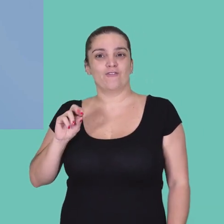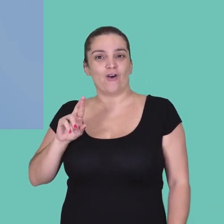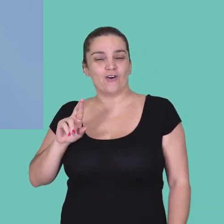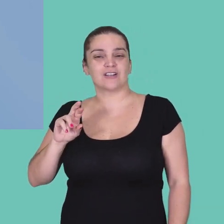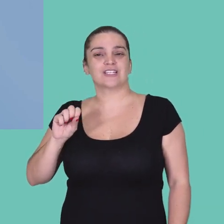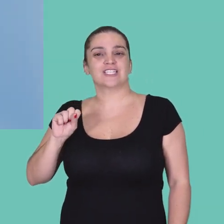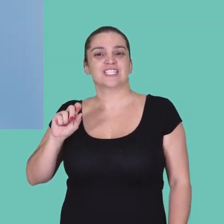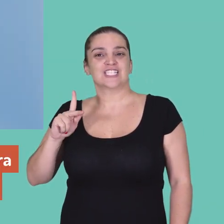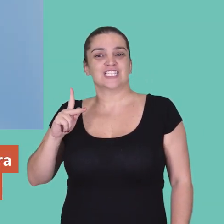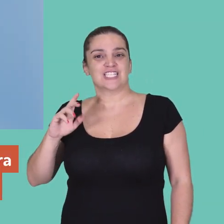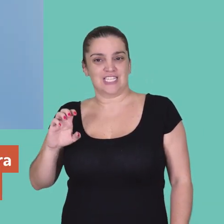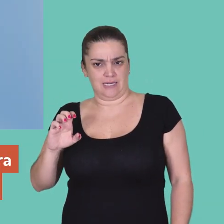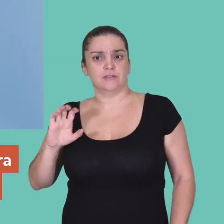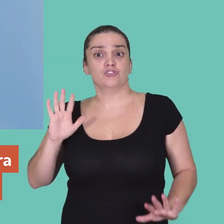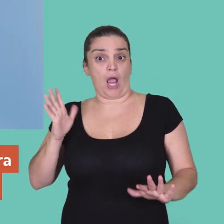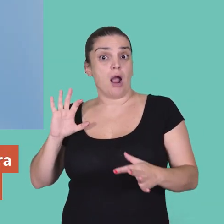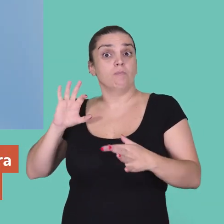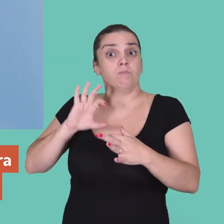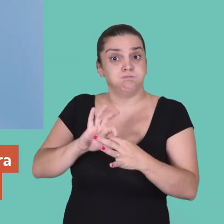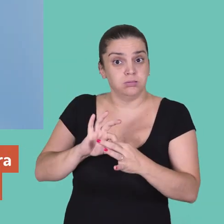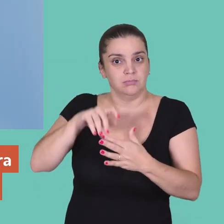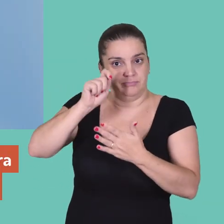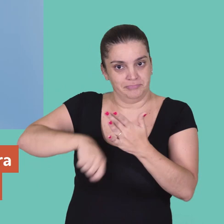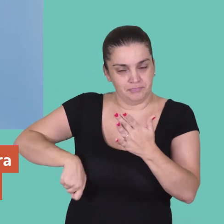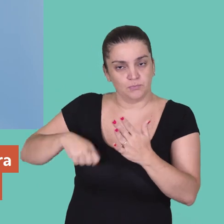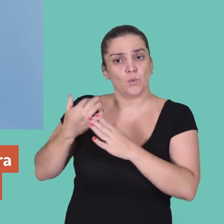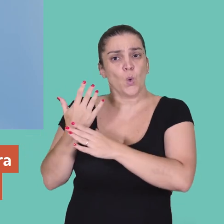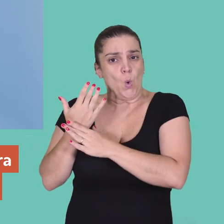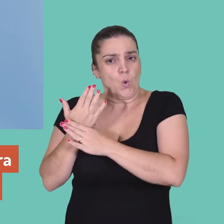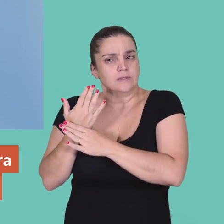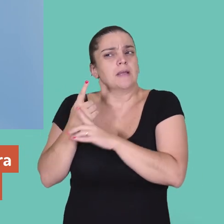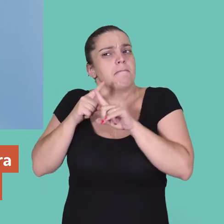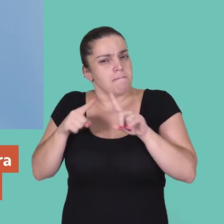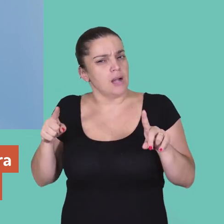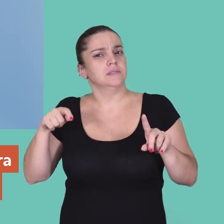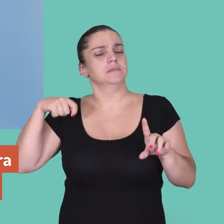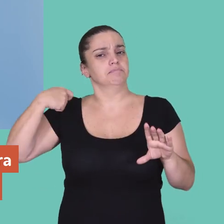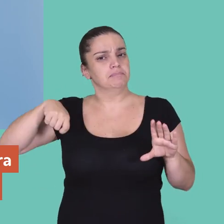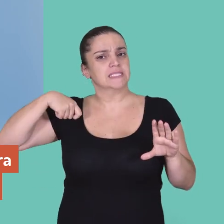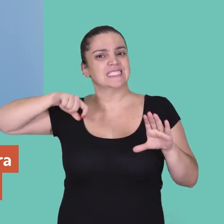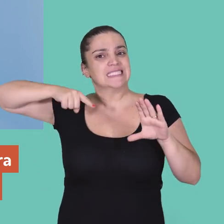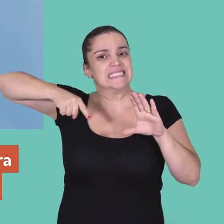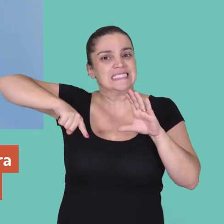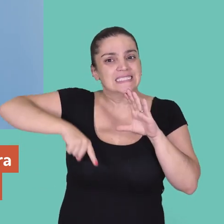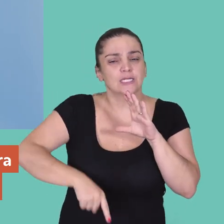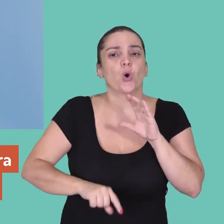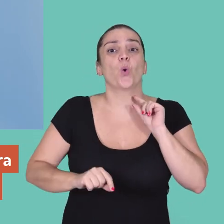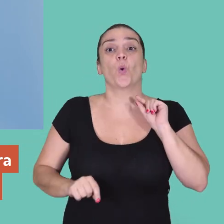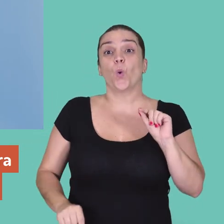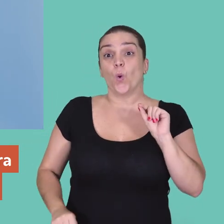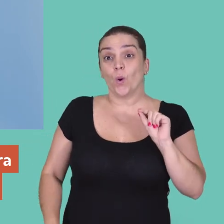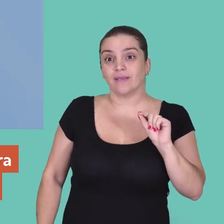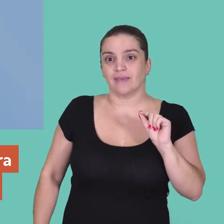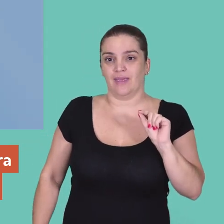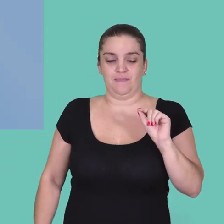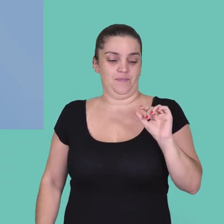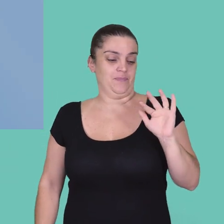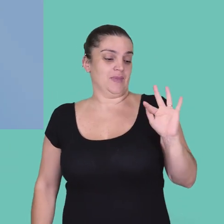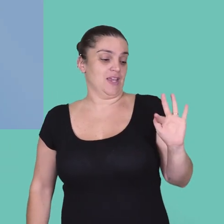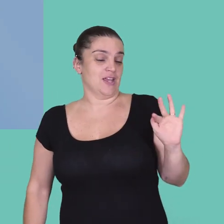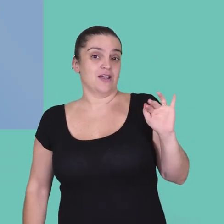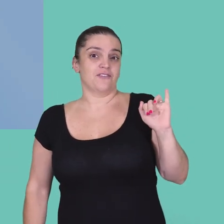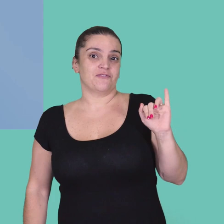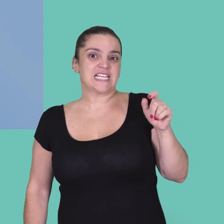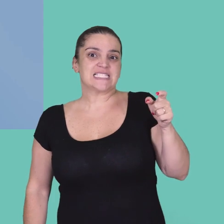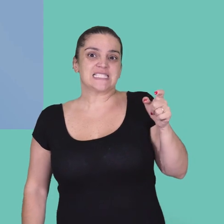que a orgs entrou, mas a gente ainda precisa aderir de maneira mais profunda aos três FICs, né, Marcia? Ah,